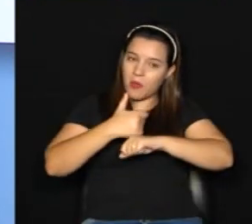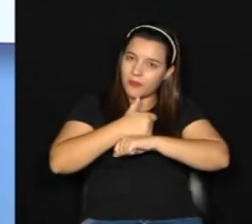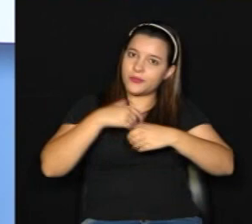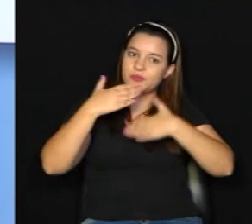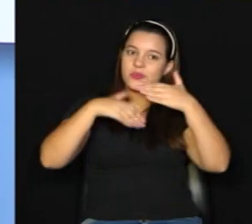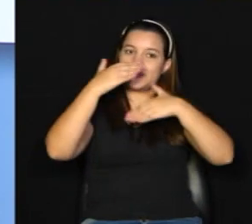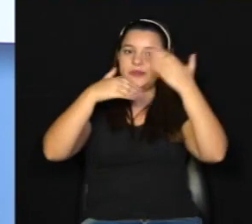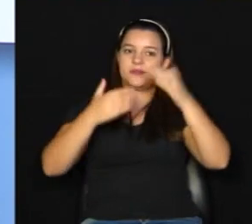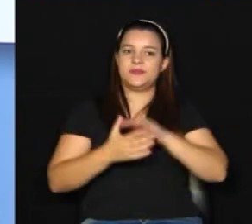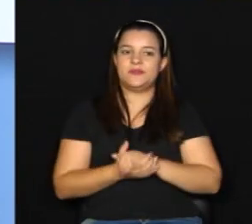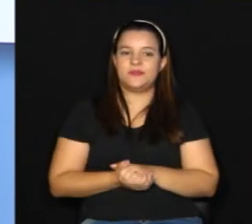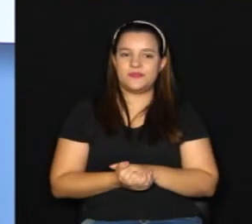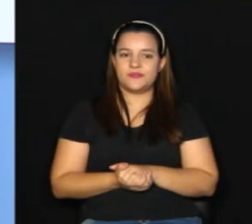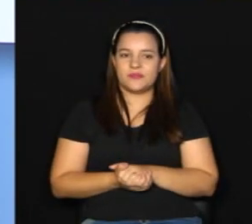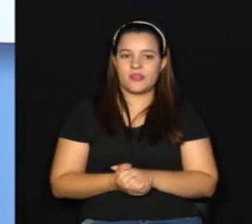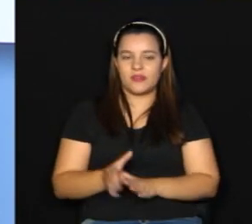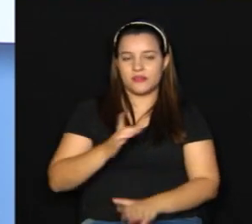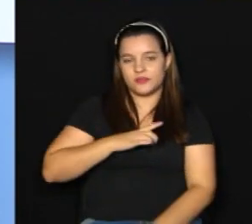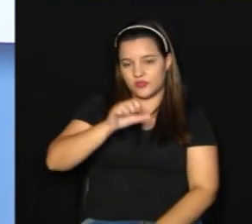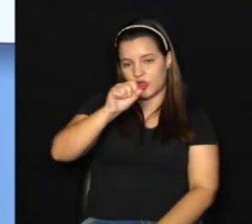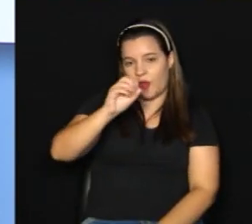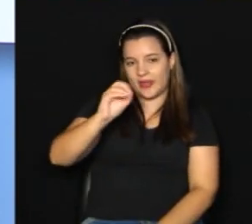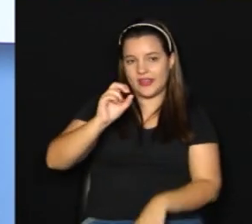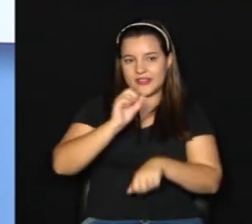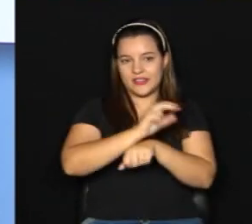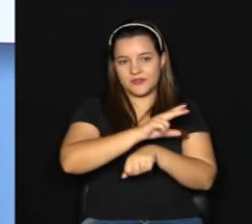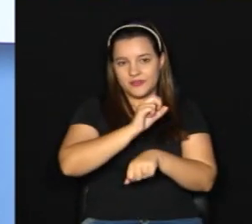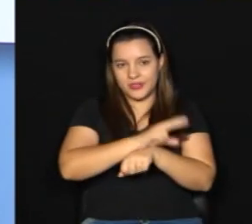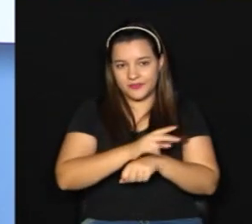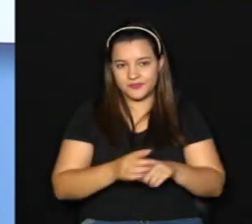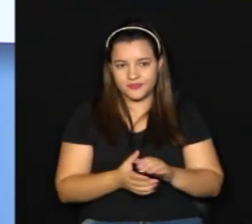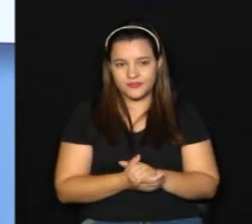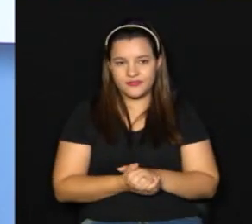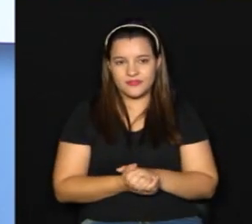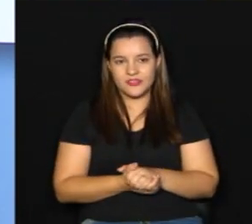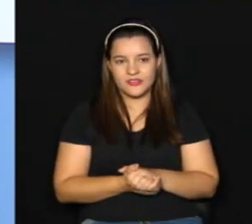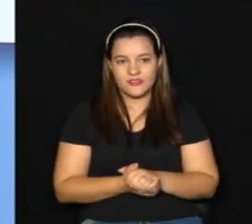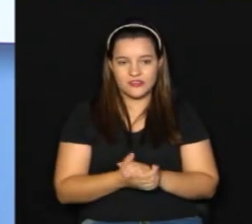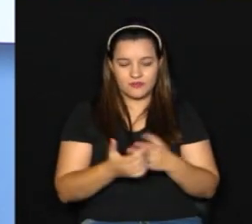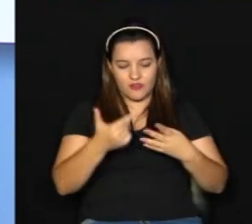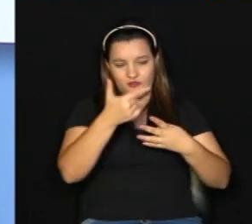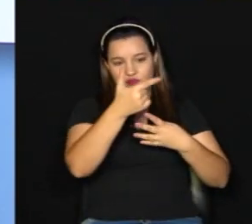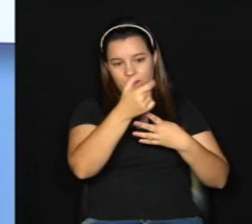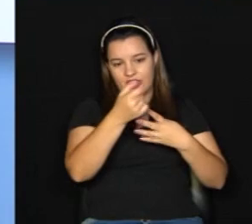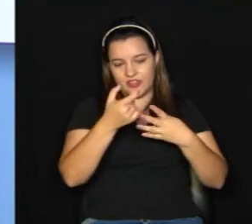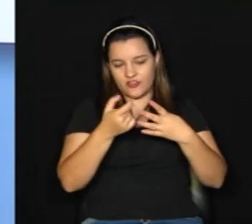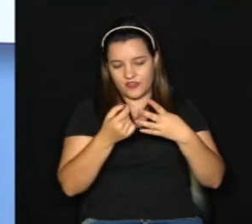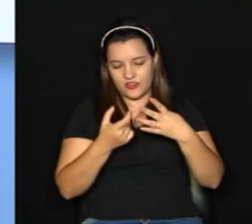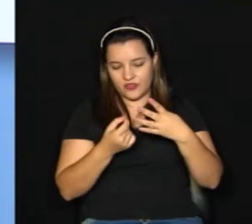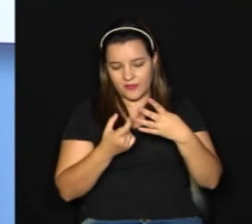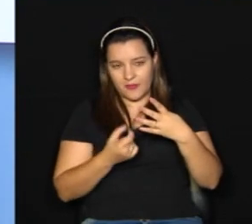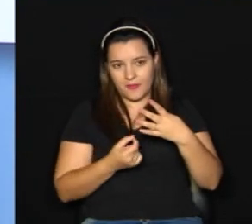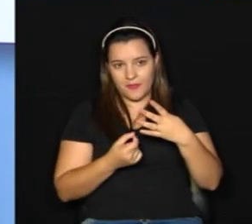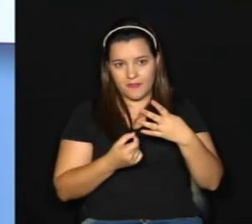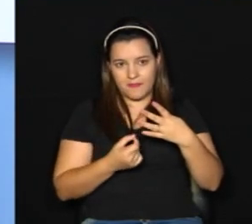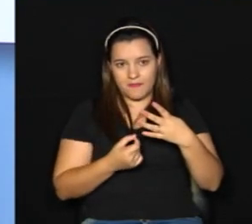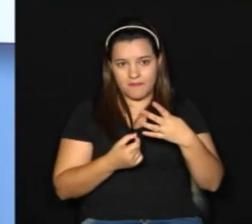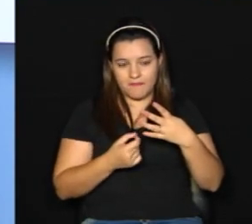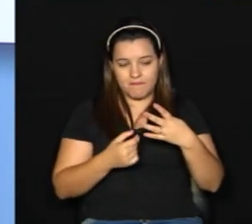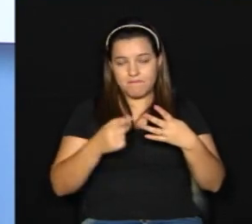do seu negócio. São 80 vagas disponíveis, 20 em cada curso, preferencialmente para